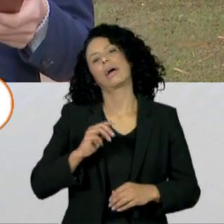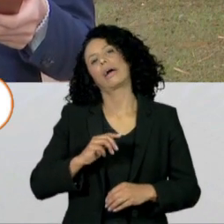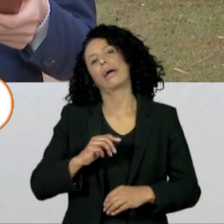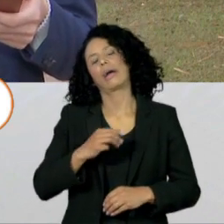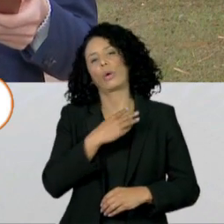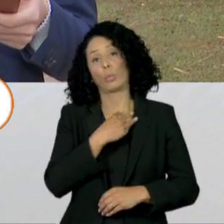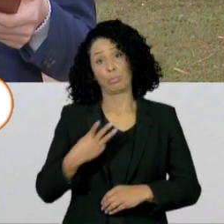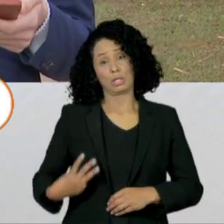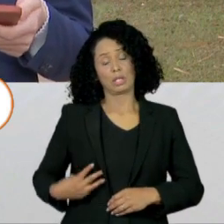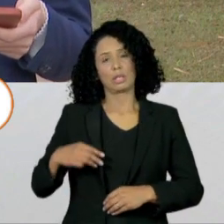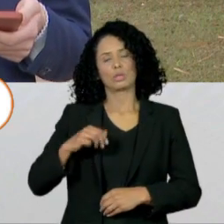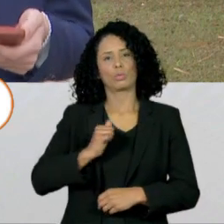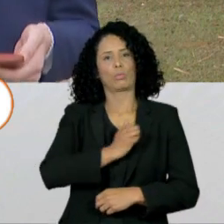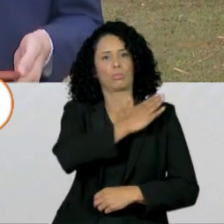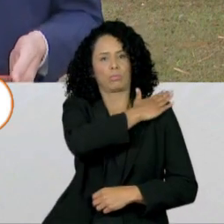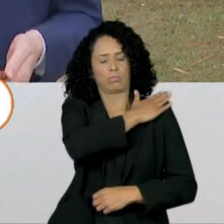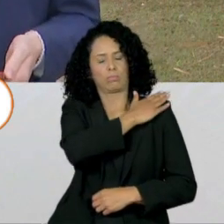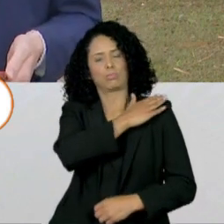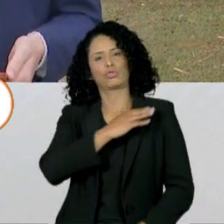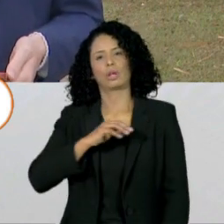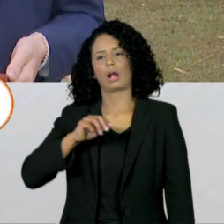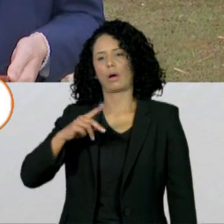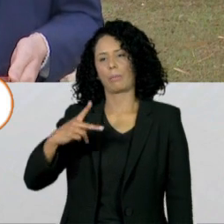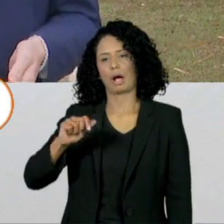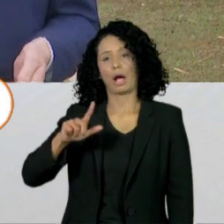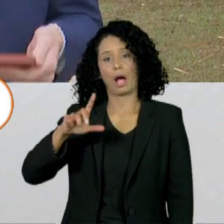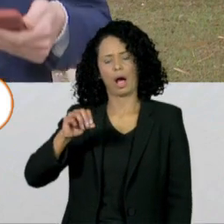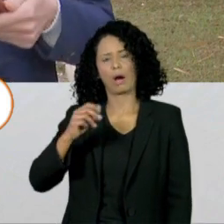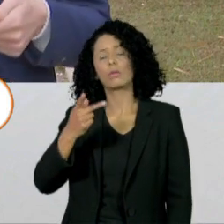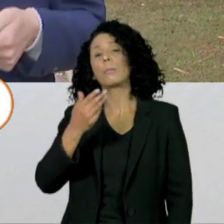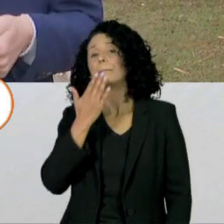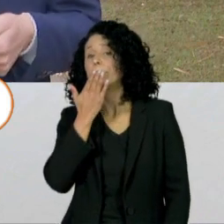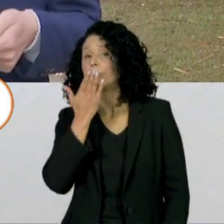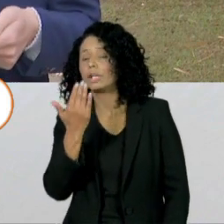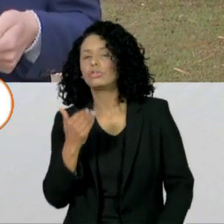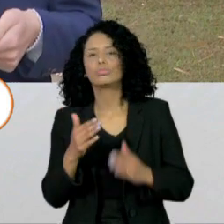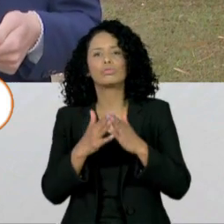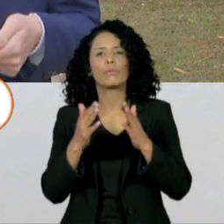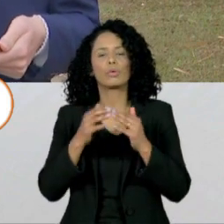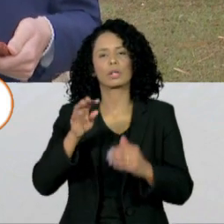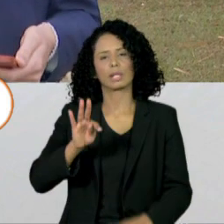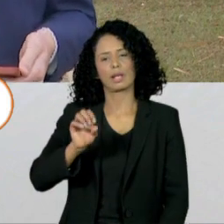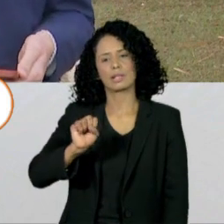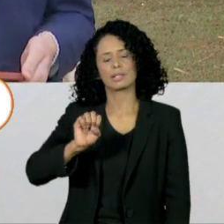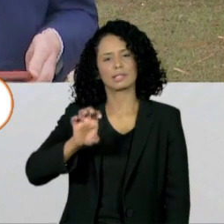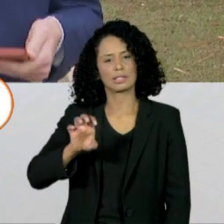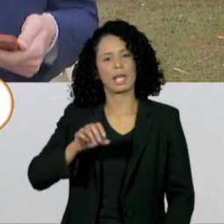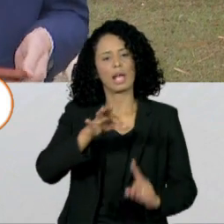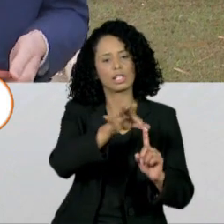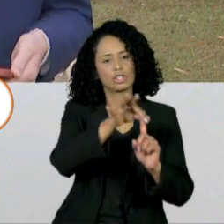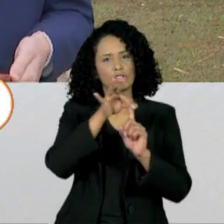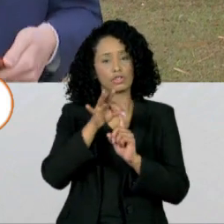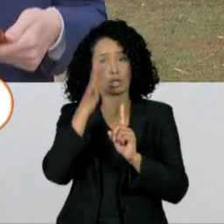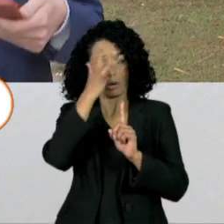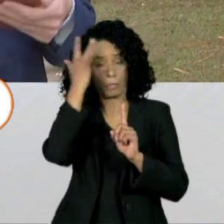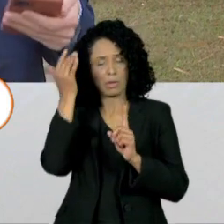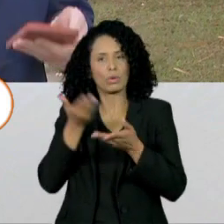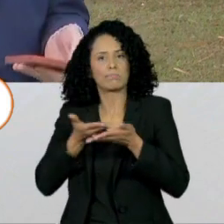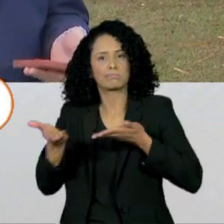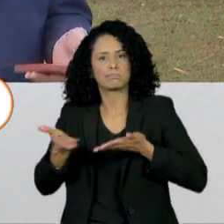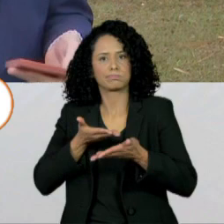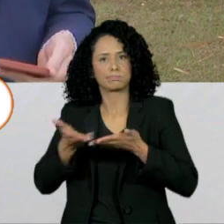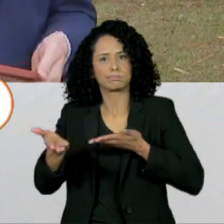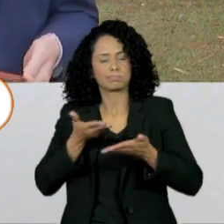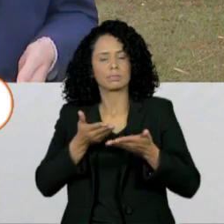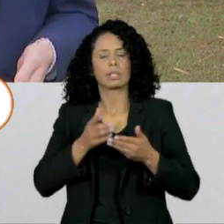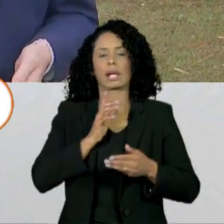pasta, o general Paulo Sérgio Nogueira, solicitou que o TSE indique um funcionário para fazer a interlocução entre